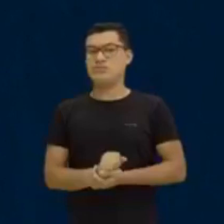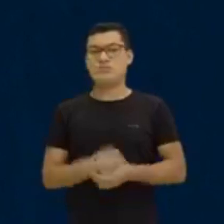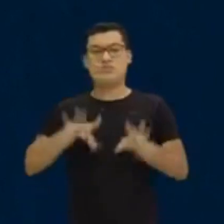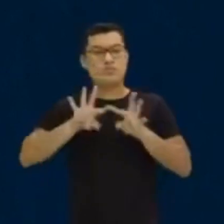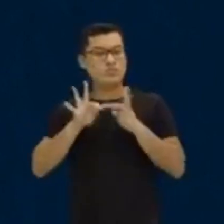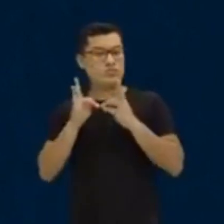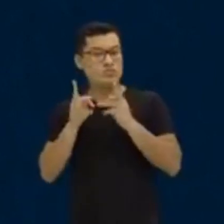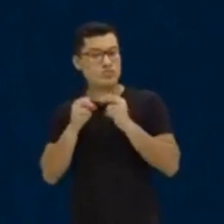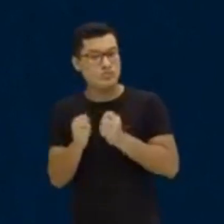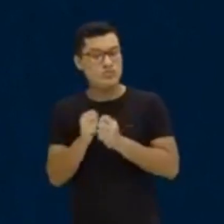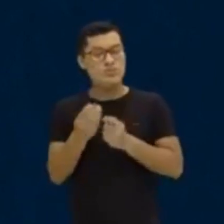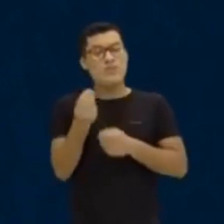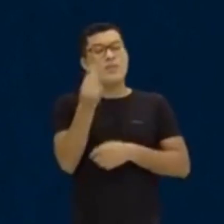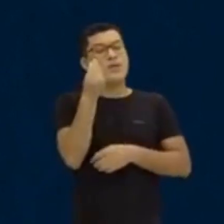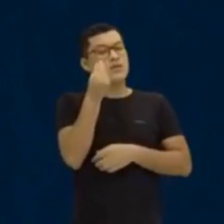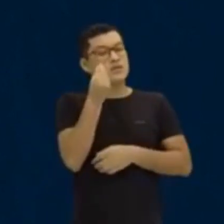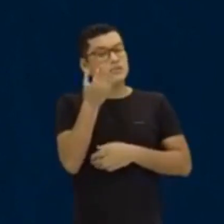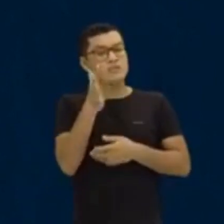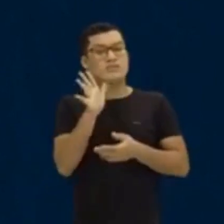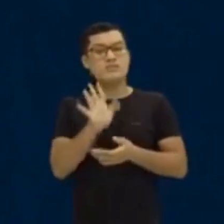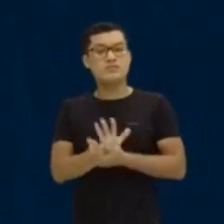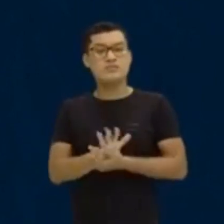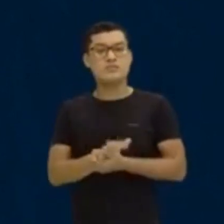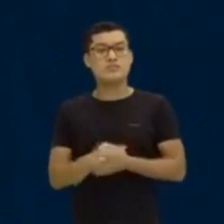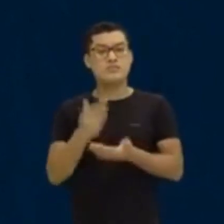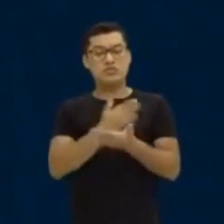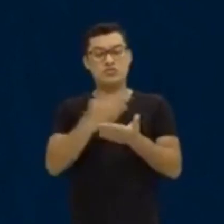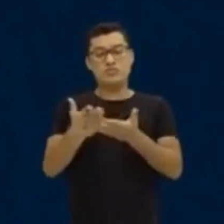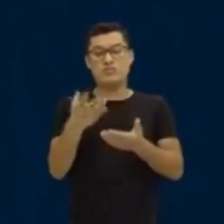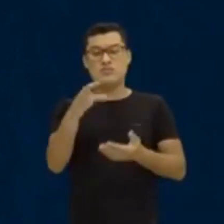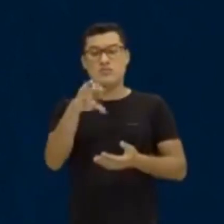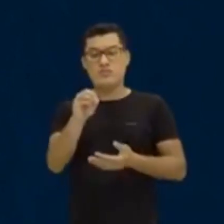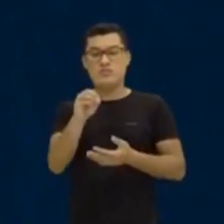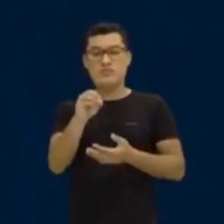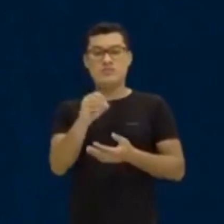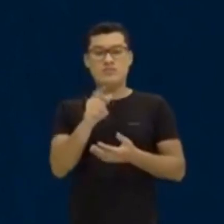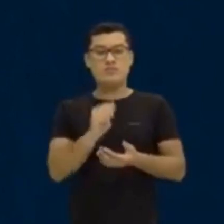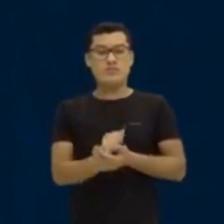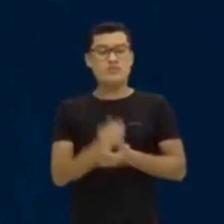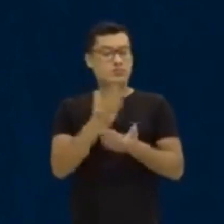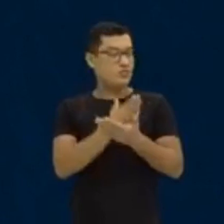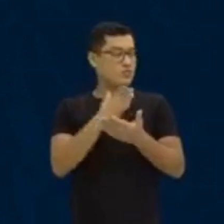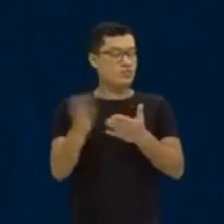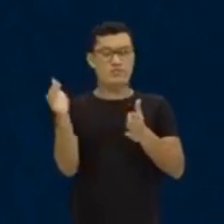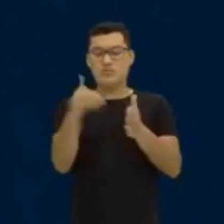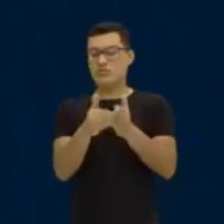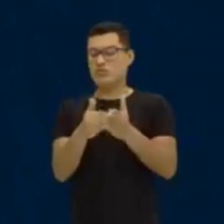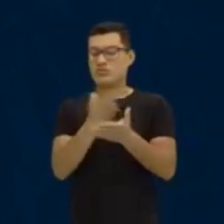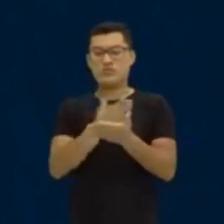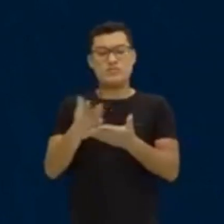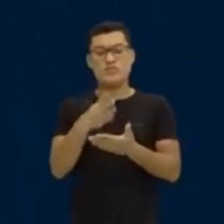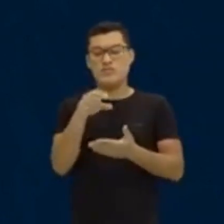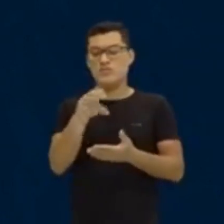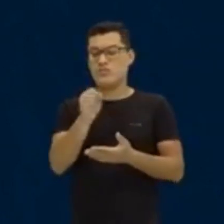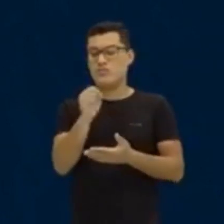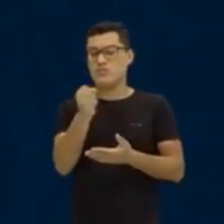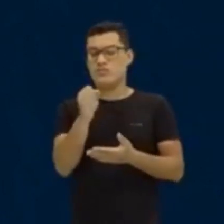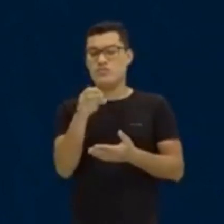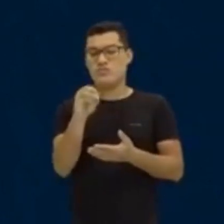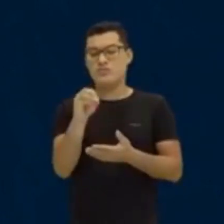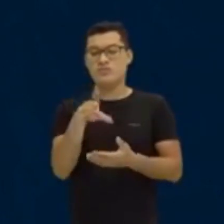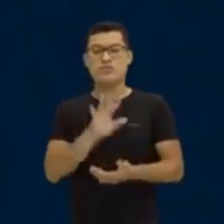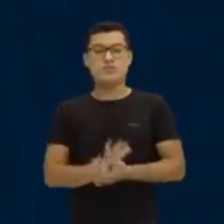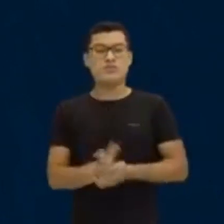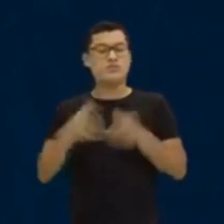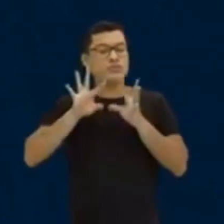periódica, presta muita atenção, que começa com 0. Porque observa que a última não vai começar com 0. A vai já ver ela, tá? Toda